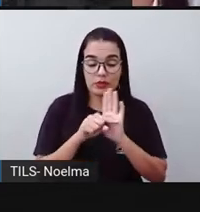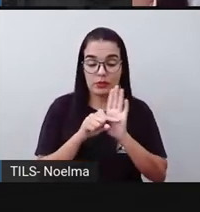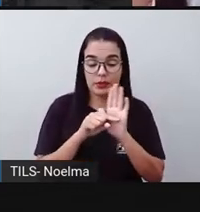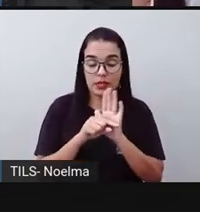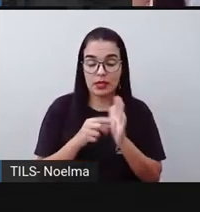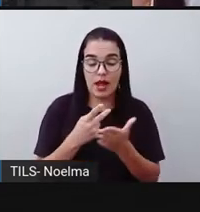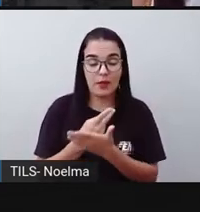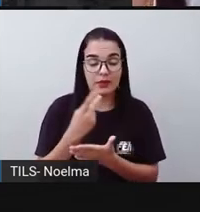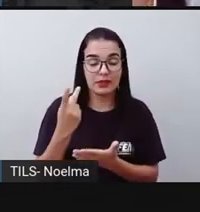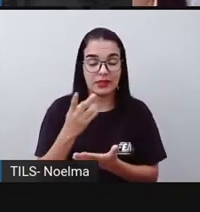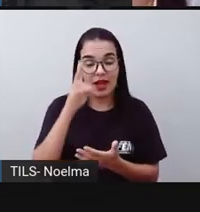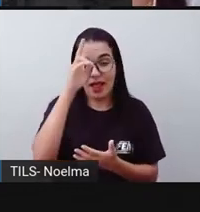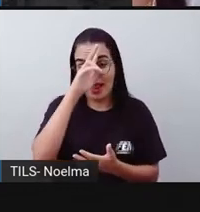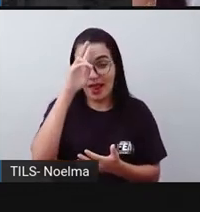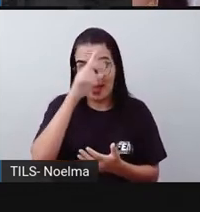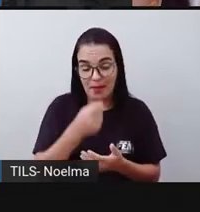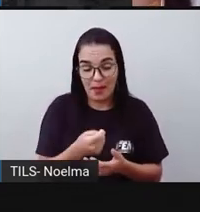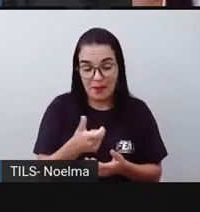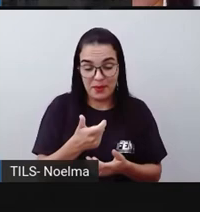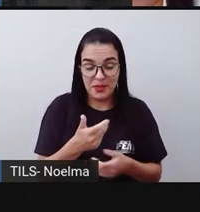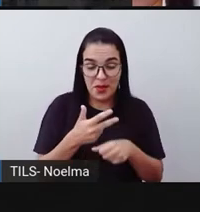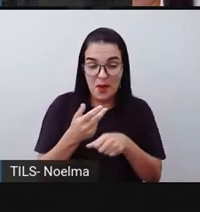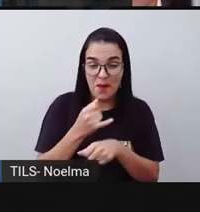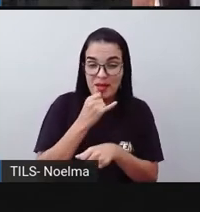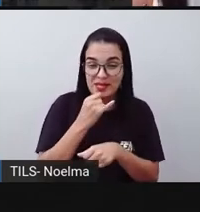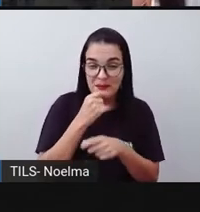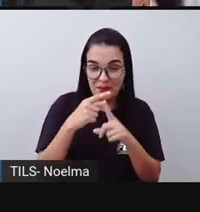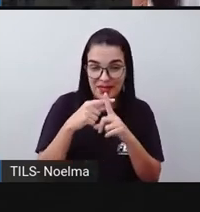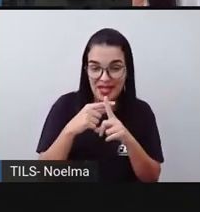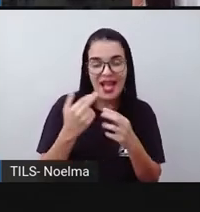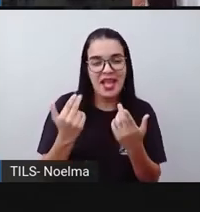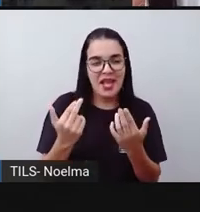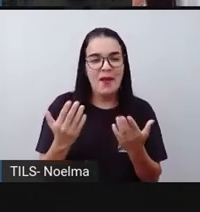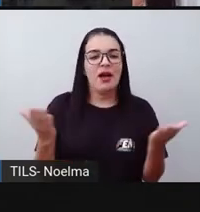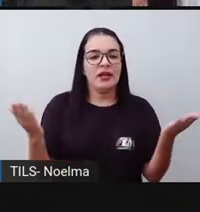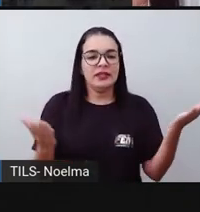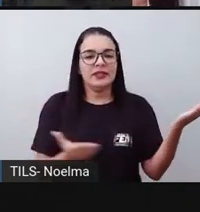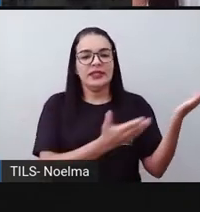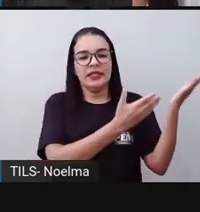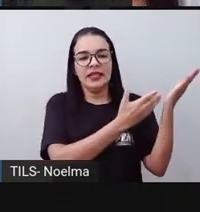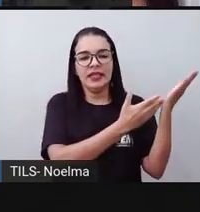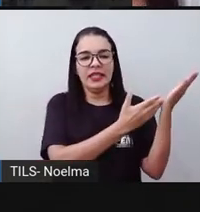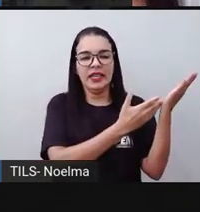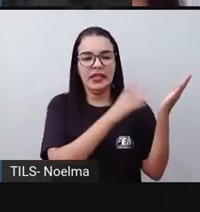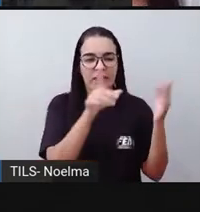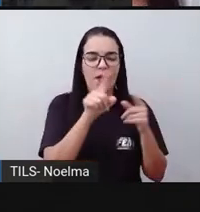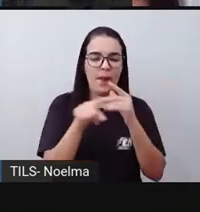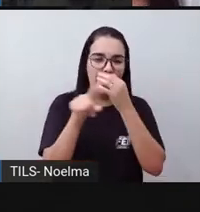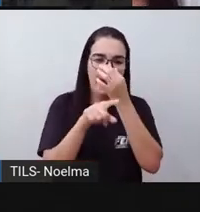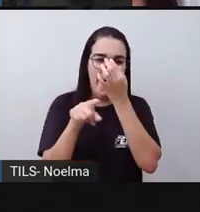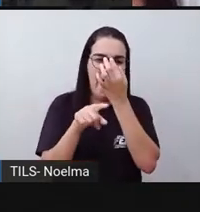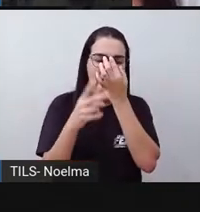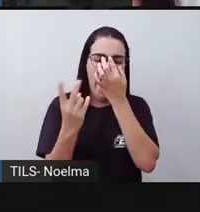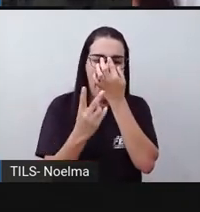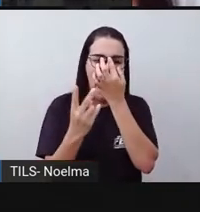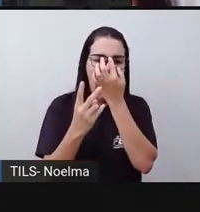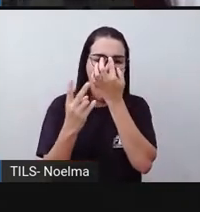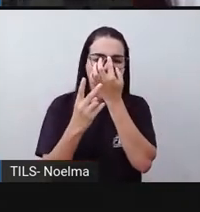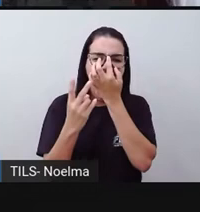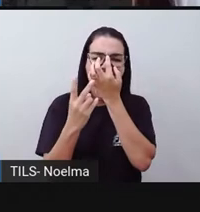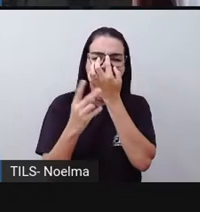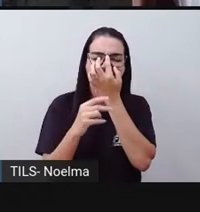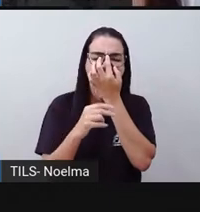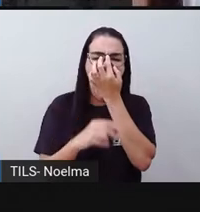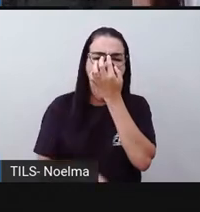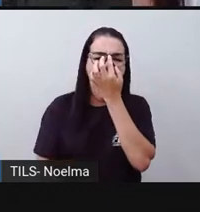Estão lembrados lá das bolinhas de gude do exemplo da adição? Pois é. Imagine aí que dois amigos estão brincando